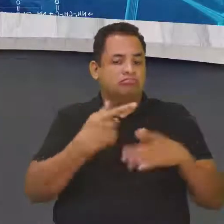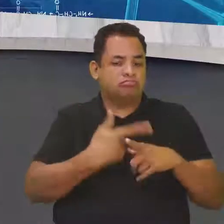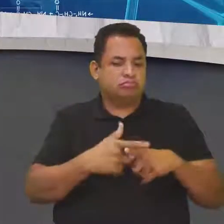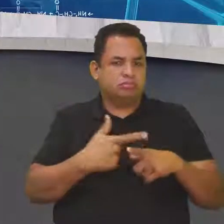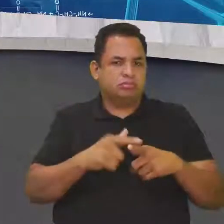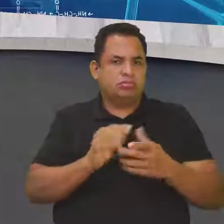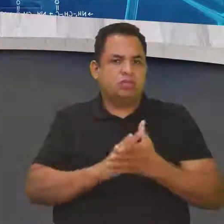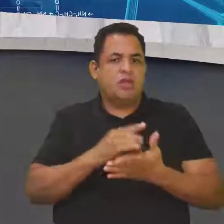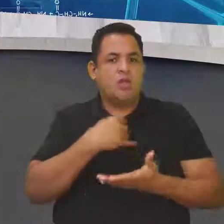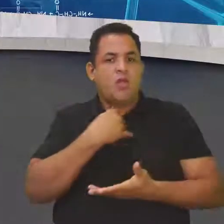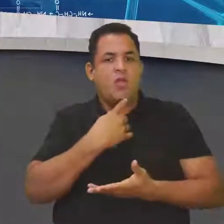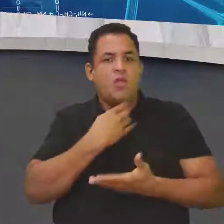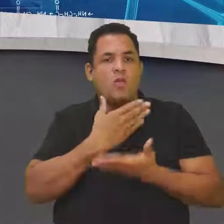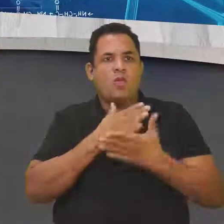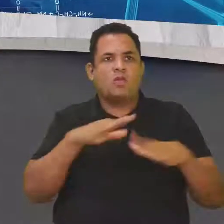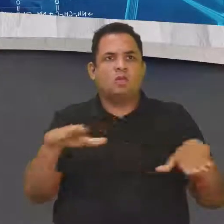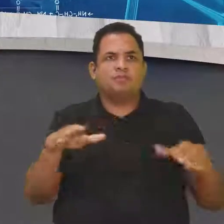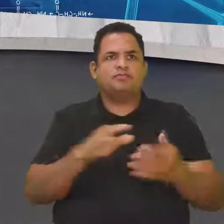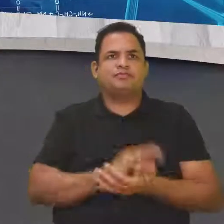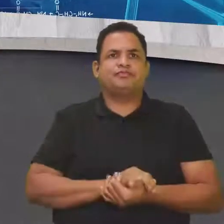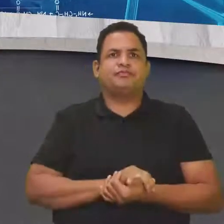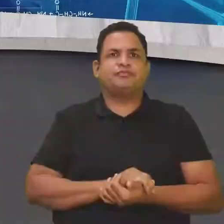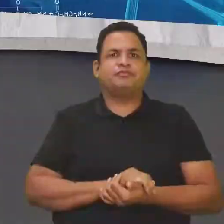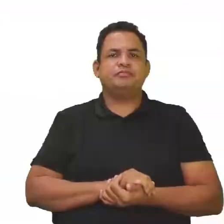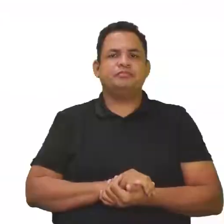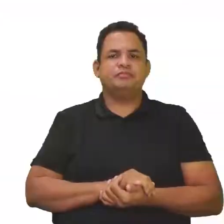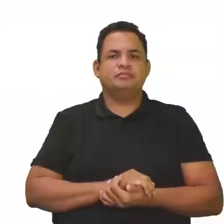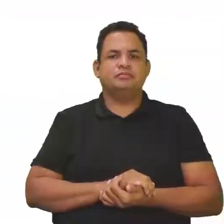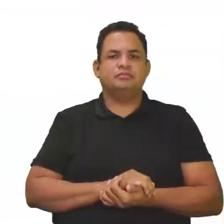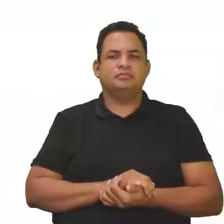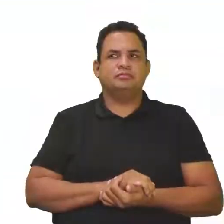para o nosso Tirando Dúvidas. Vamos lá com a gente?